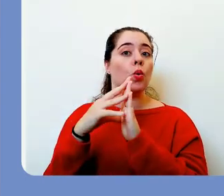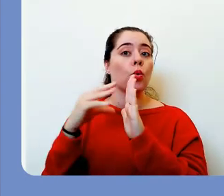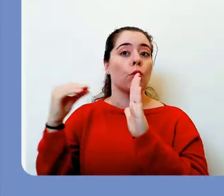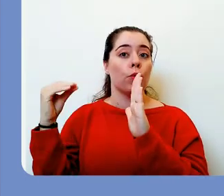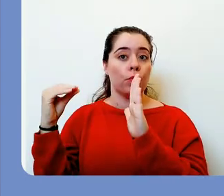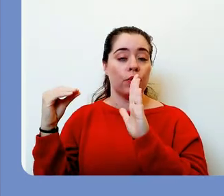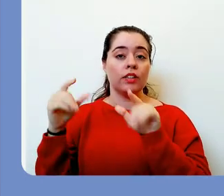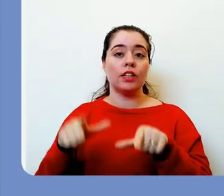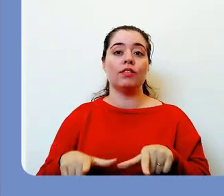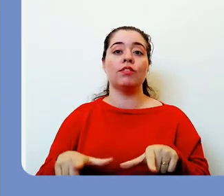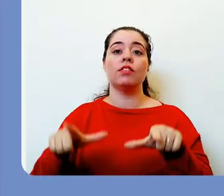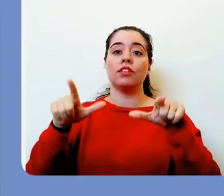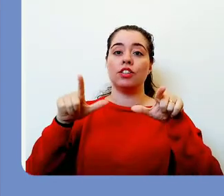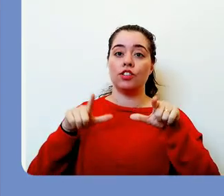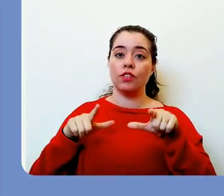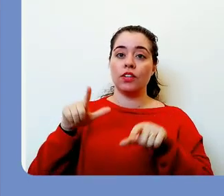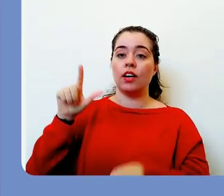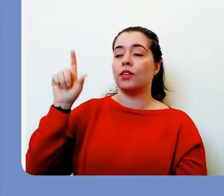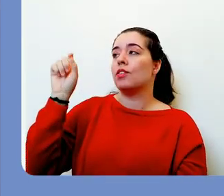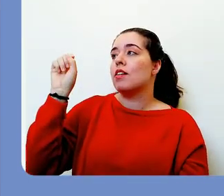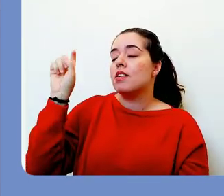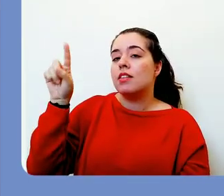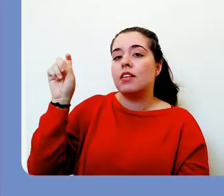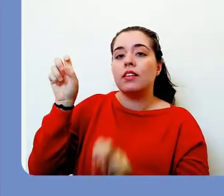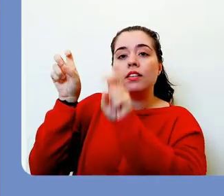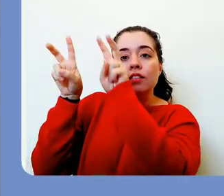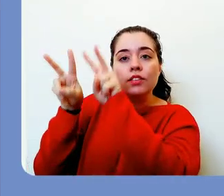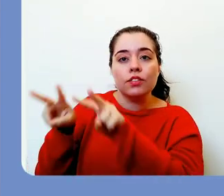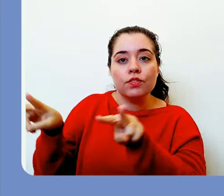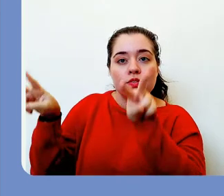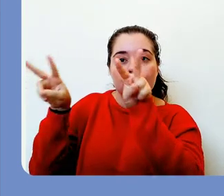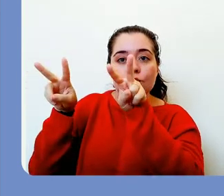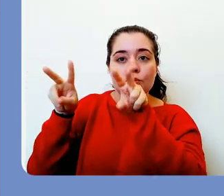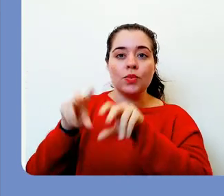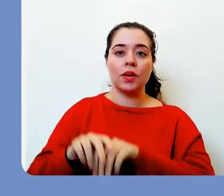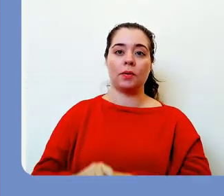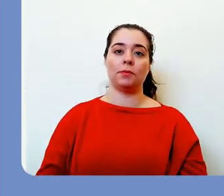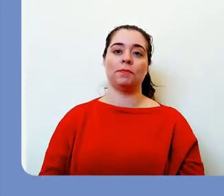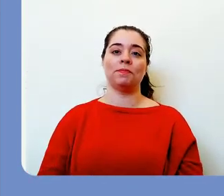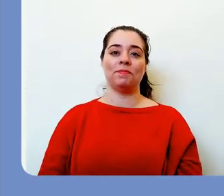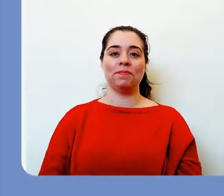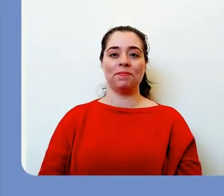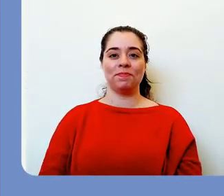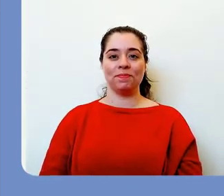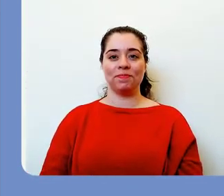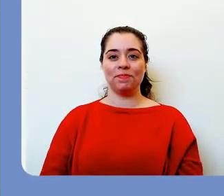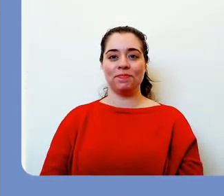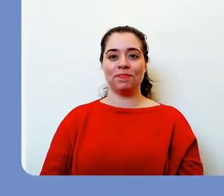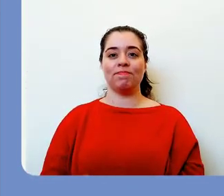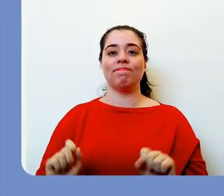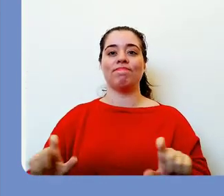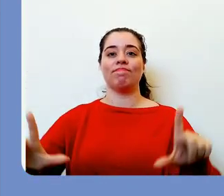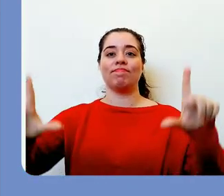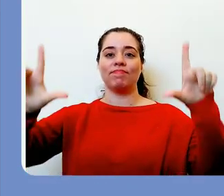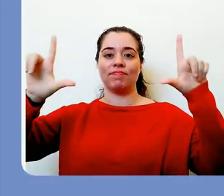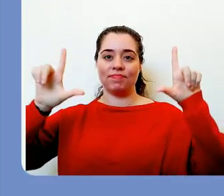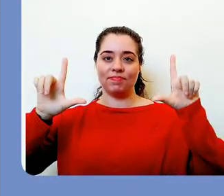Certificados, Gerenciar, então você vai visualizar aqui os modelos de certificado que você já criou,